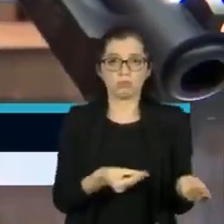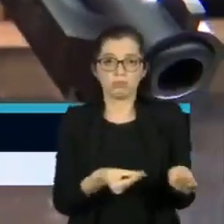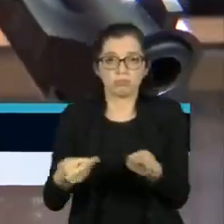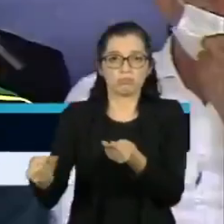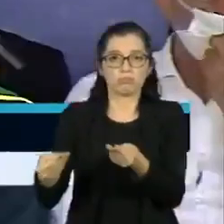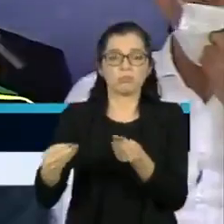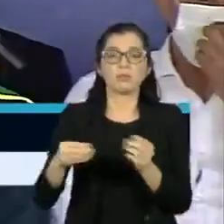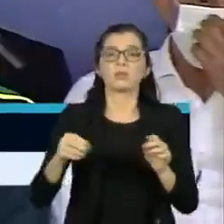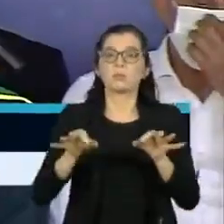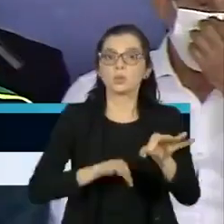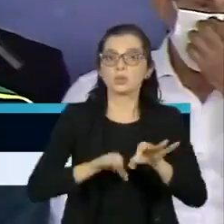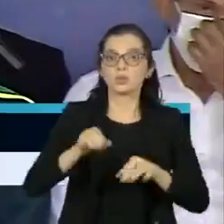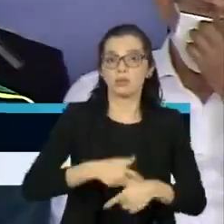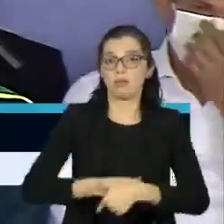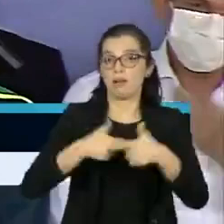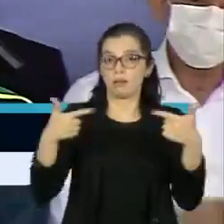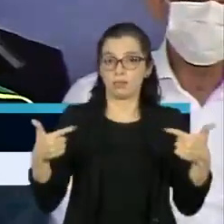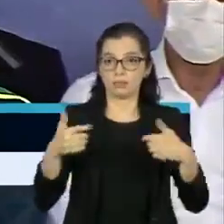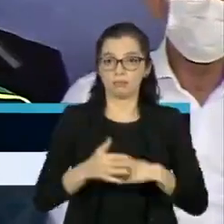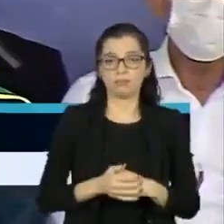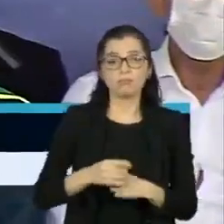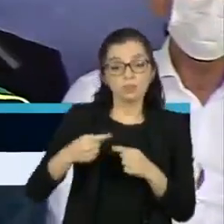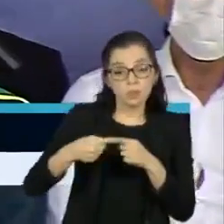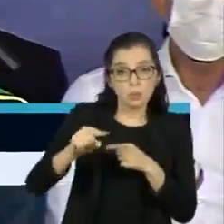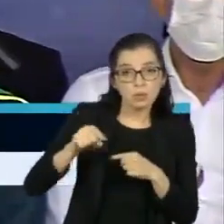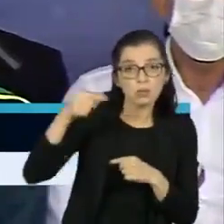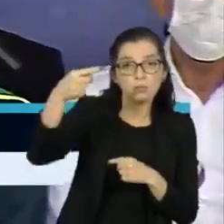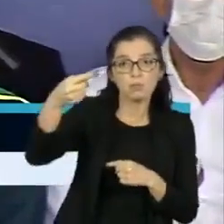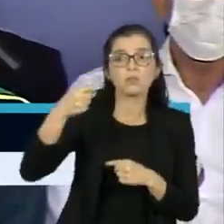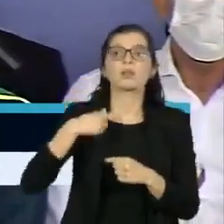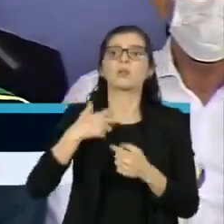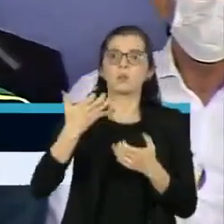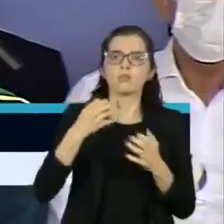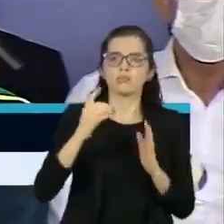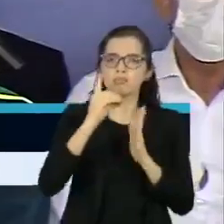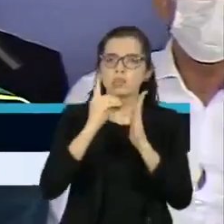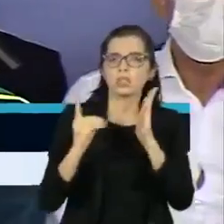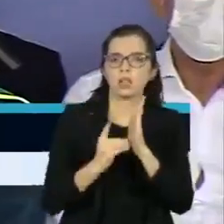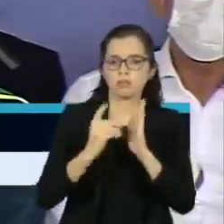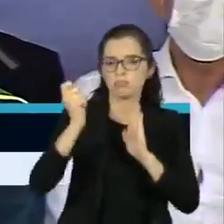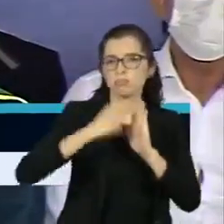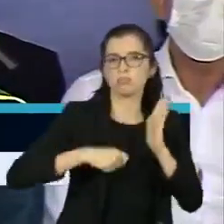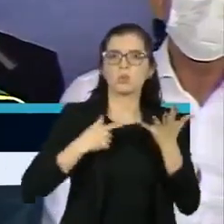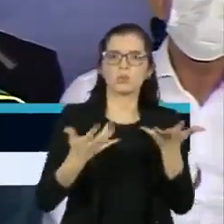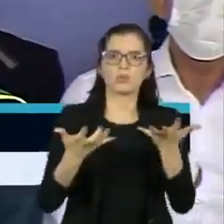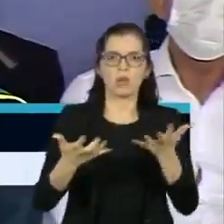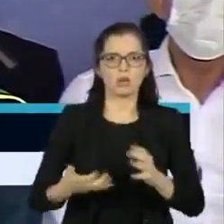sobre armas. Semana que vem vamos baixar mais três decretos sobre armas e CAC.